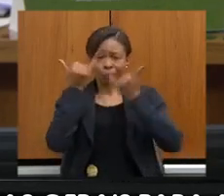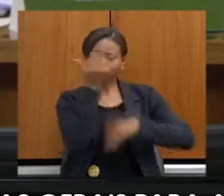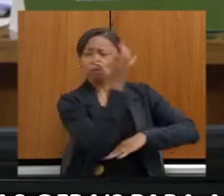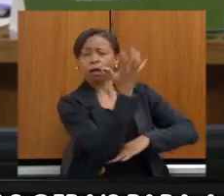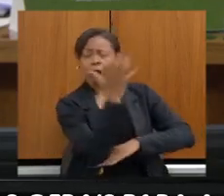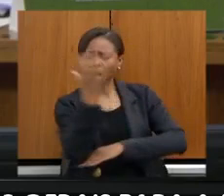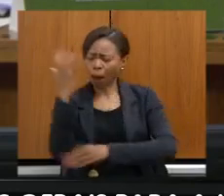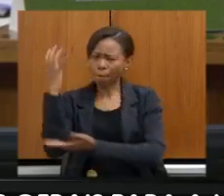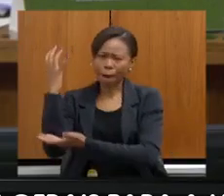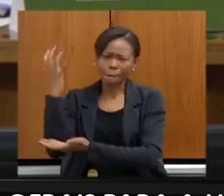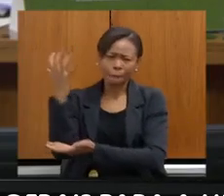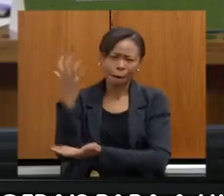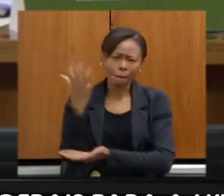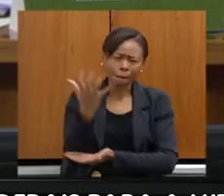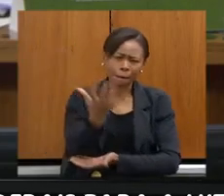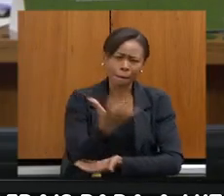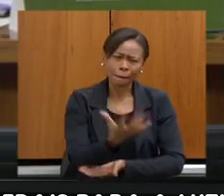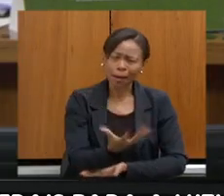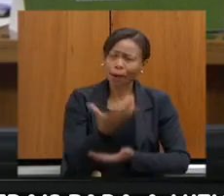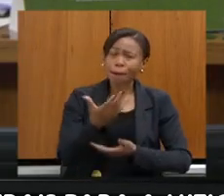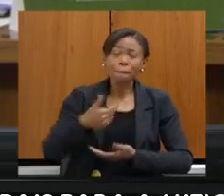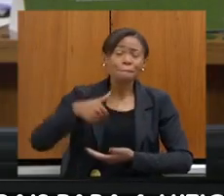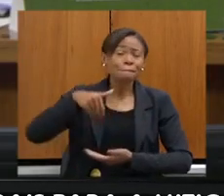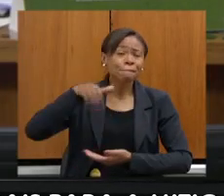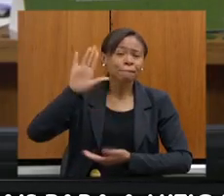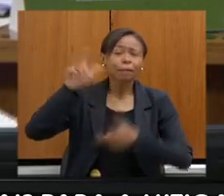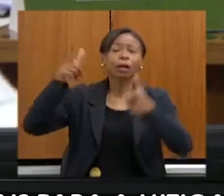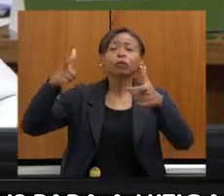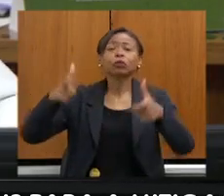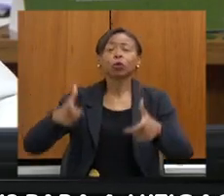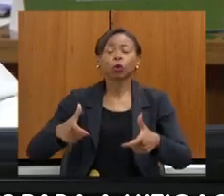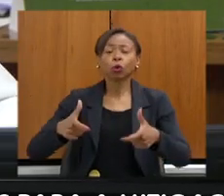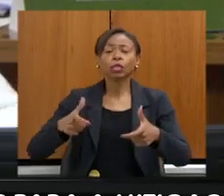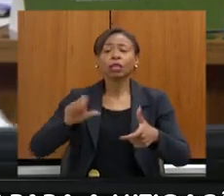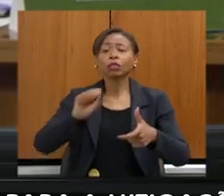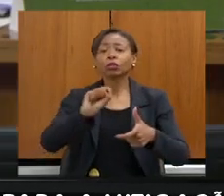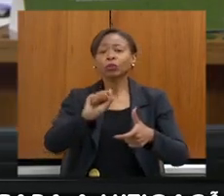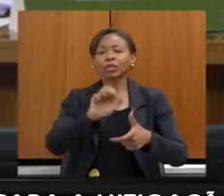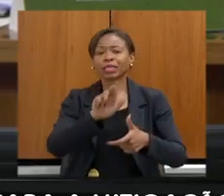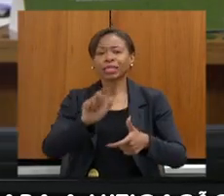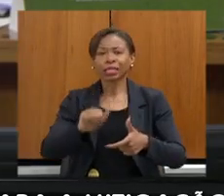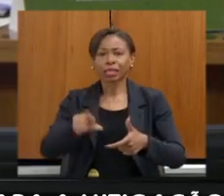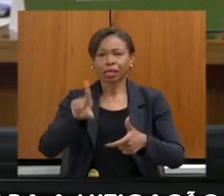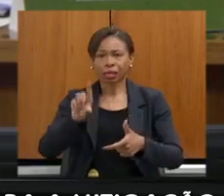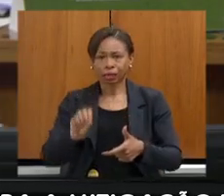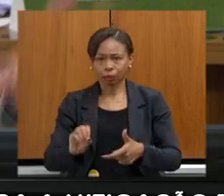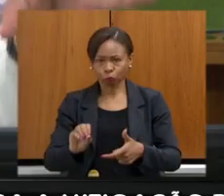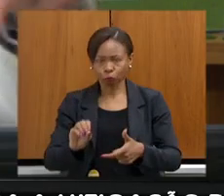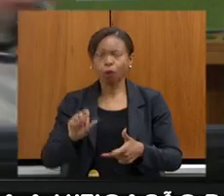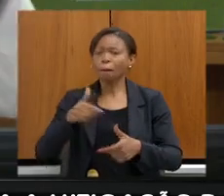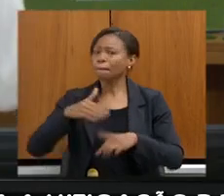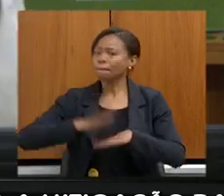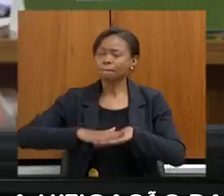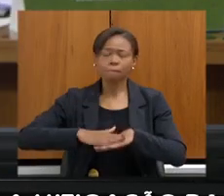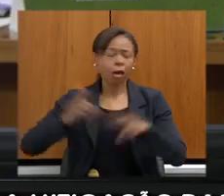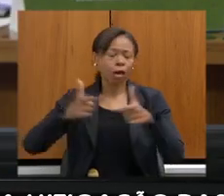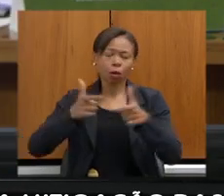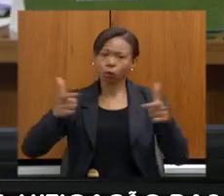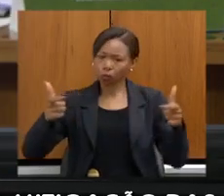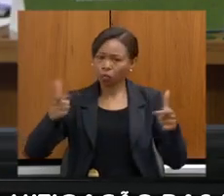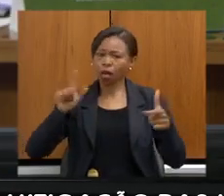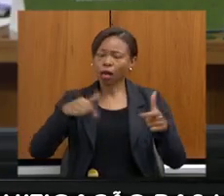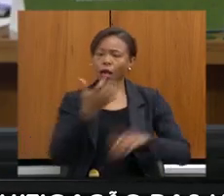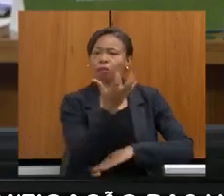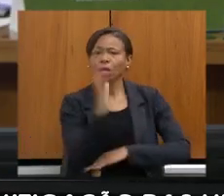uma concentração maior do desmatamento no bioma Cerrado. O bioma Cerrado, especialmente na região